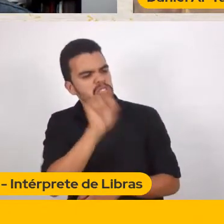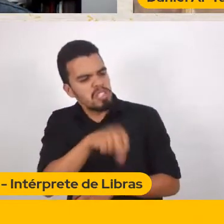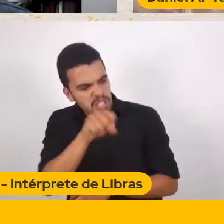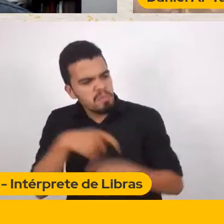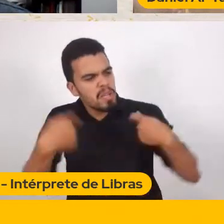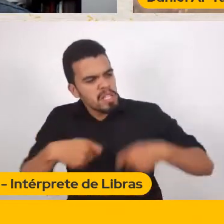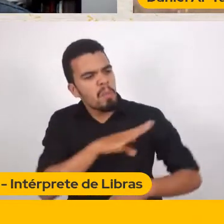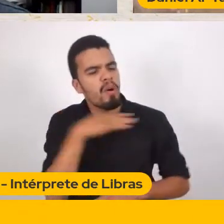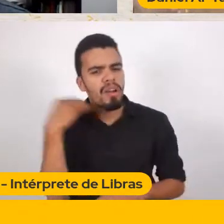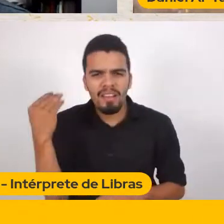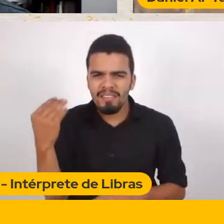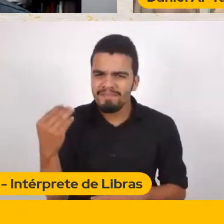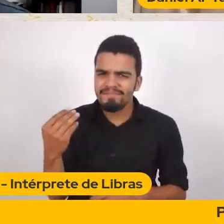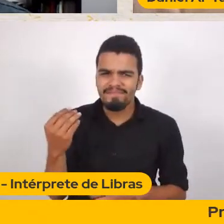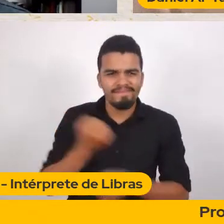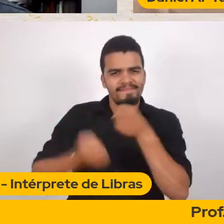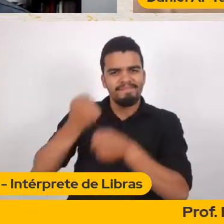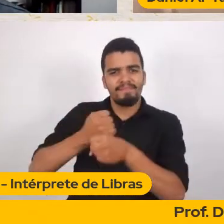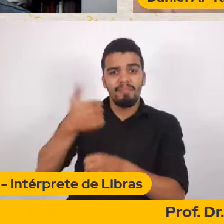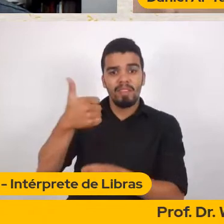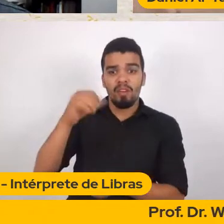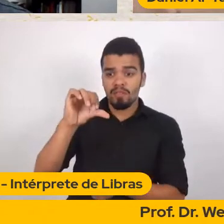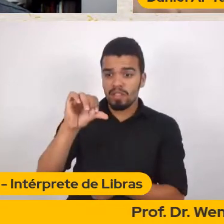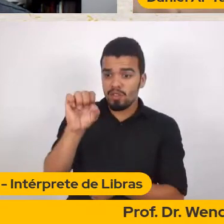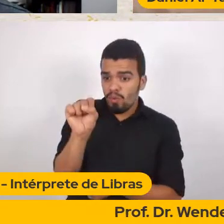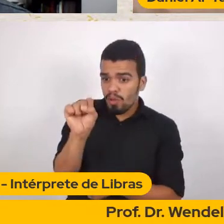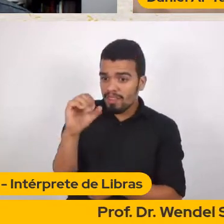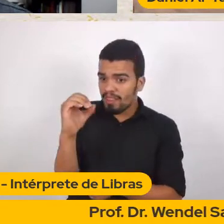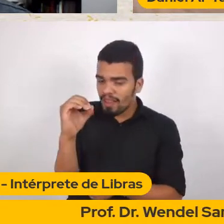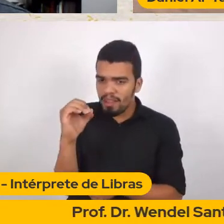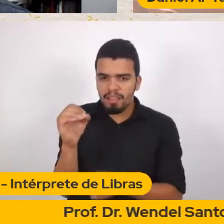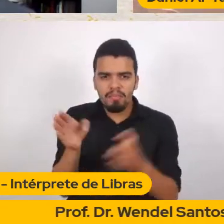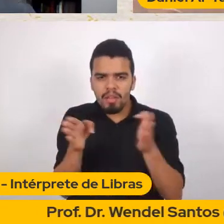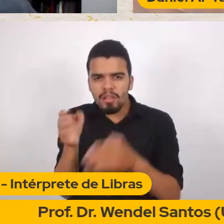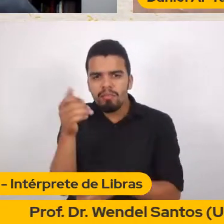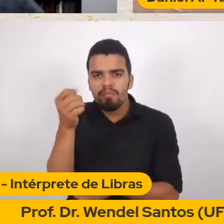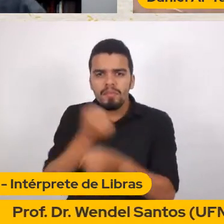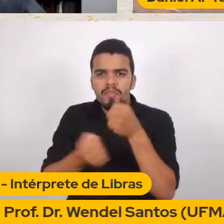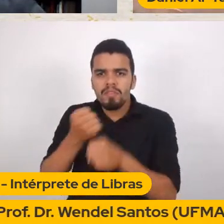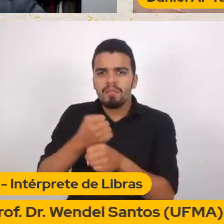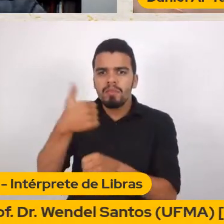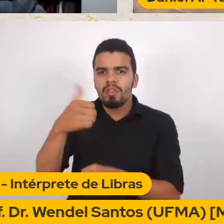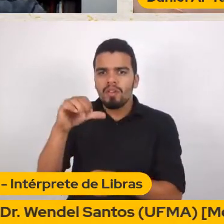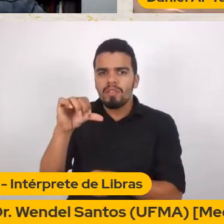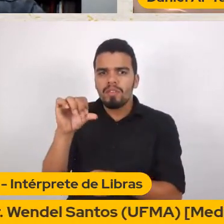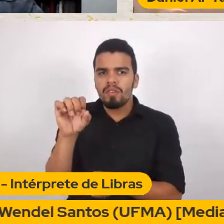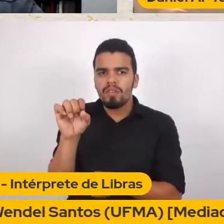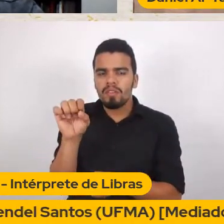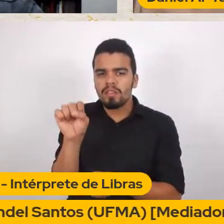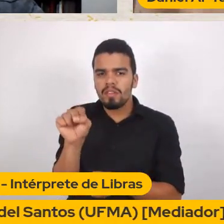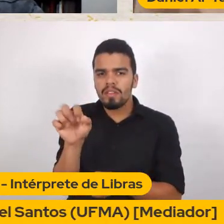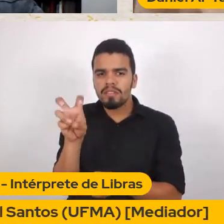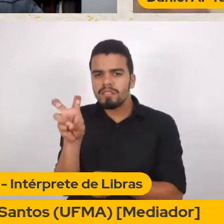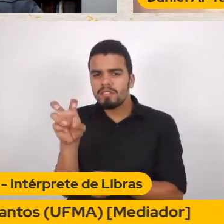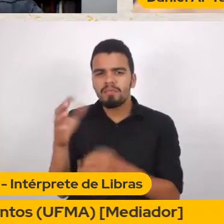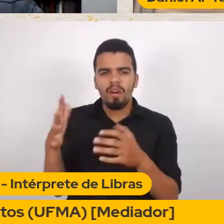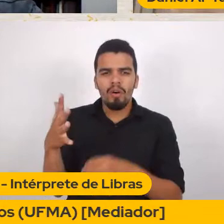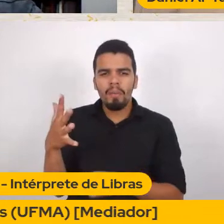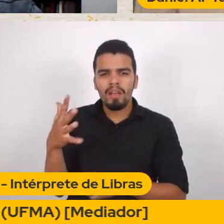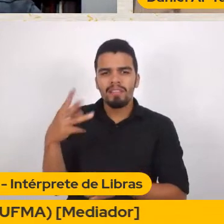1980 1985 Né 30 anos Então quer dizer A